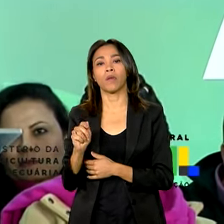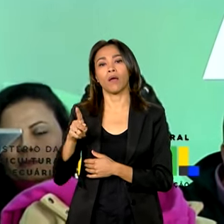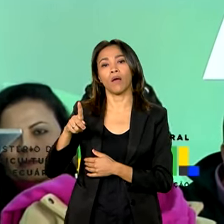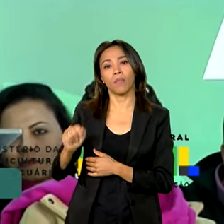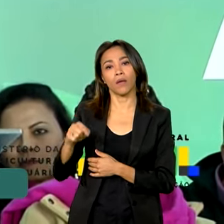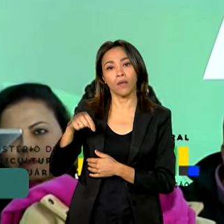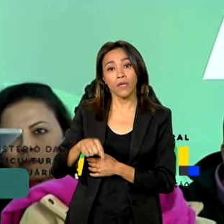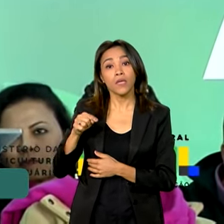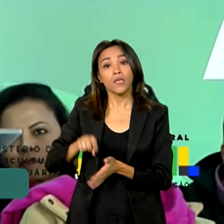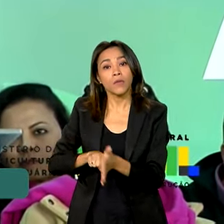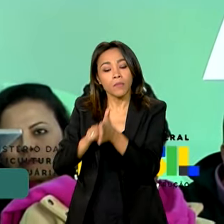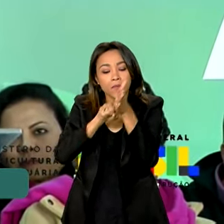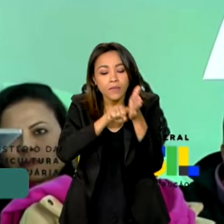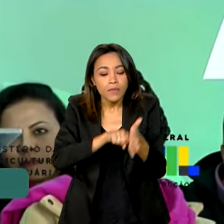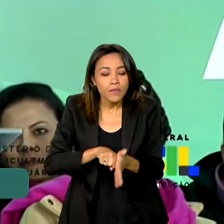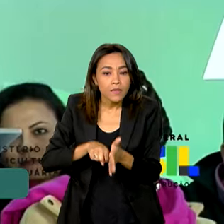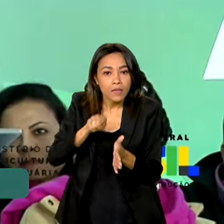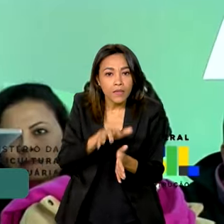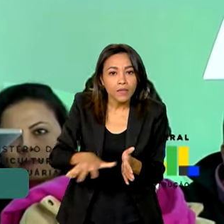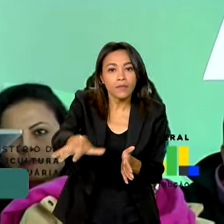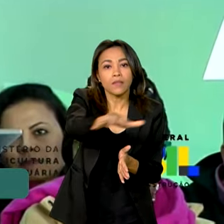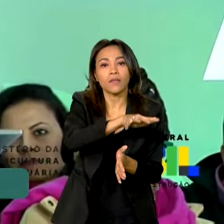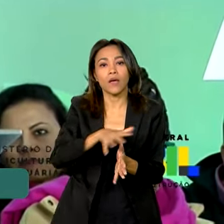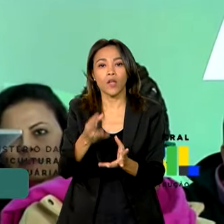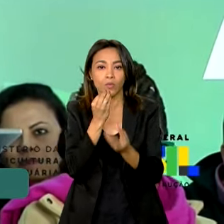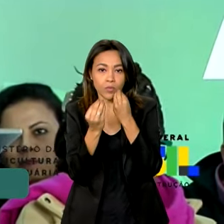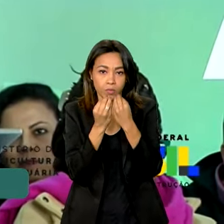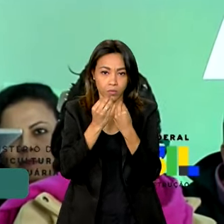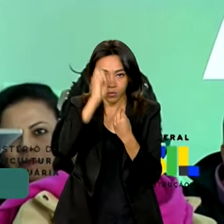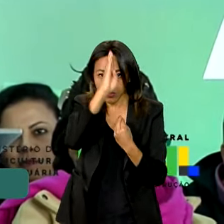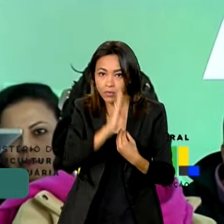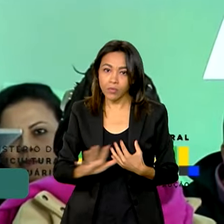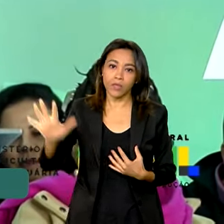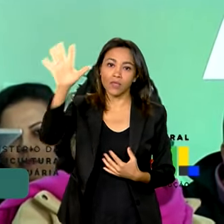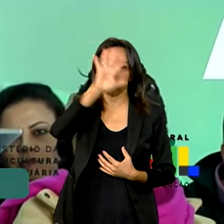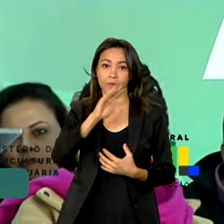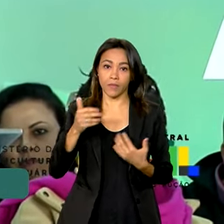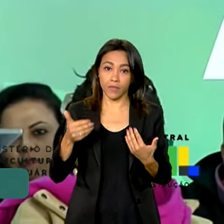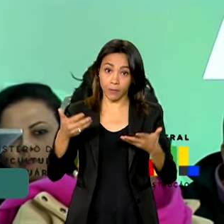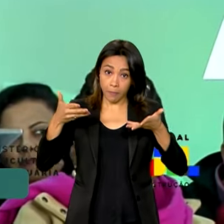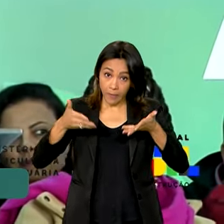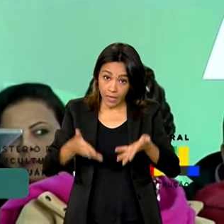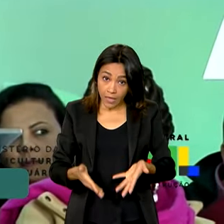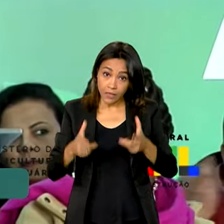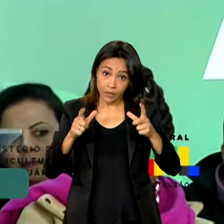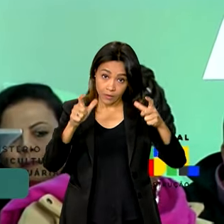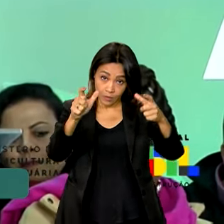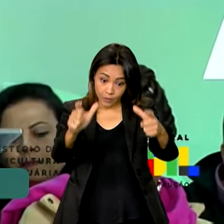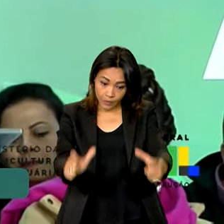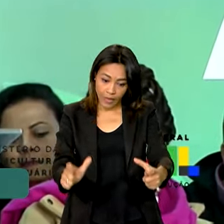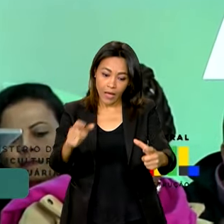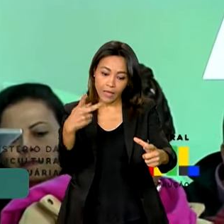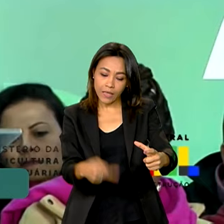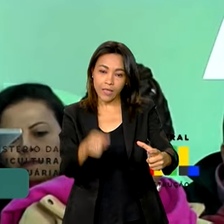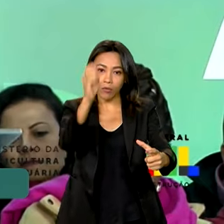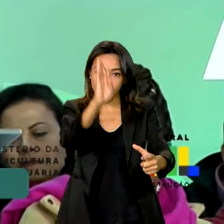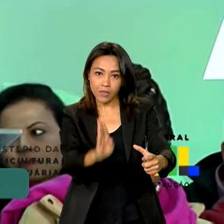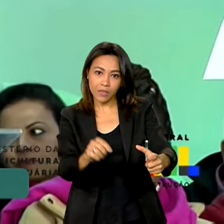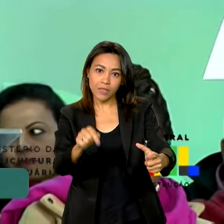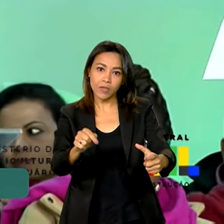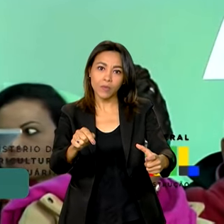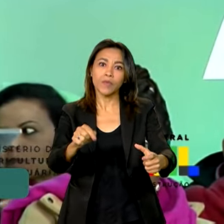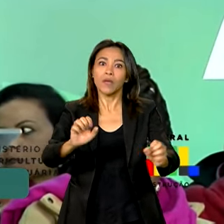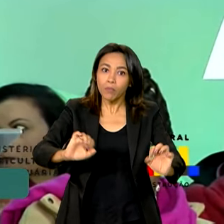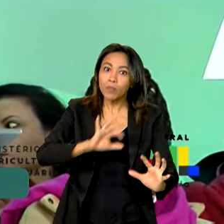tropicalização da produção dos alimentos brasileiros. E esse berço da produção de alimentos do Brasil para o mundo